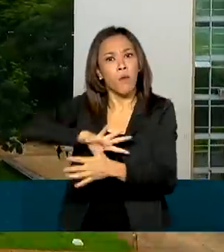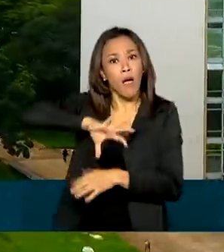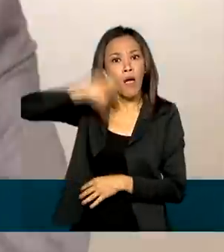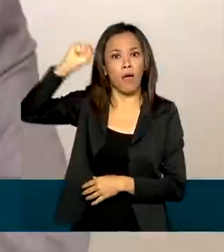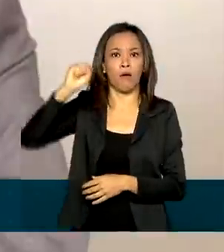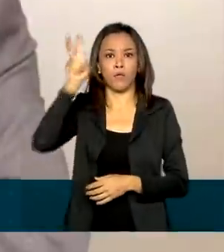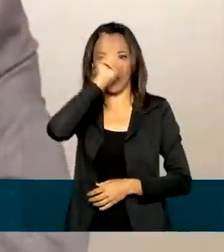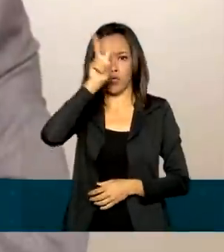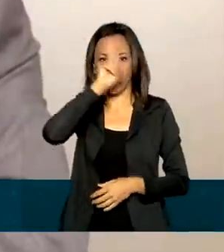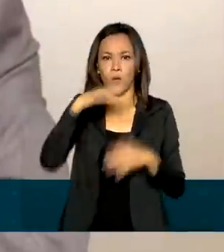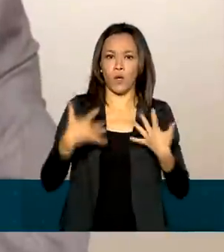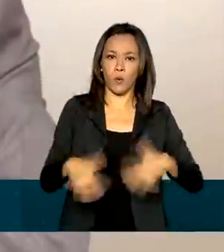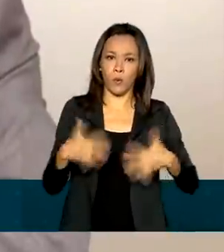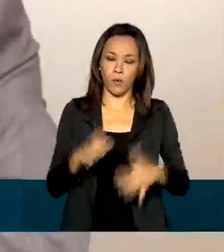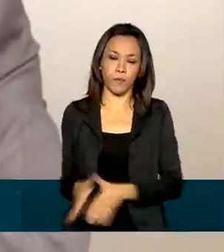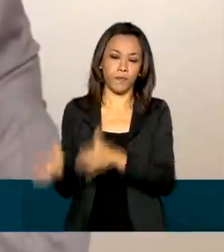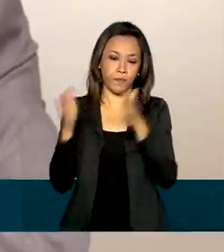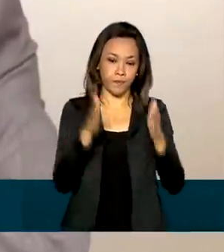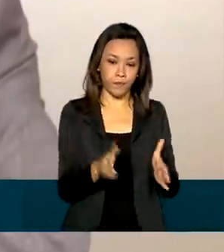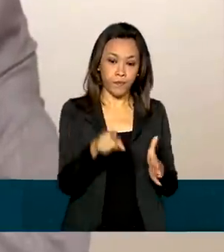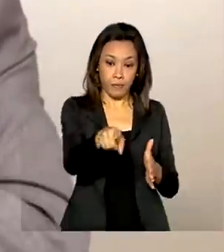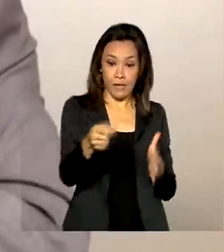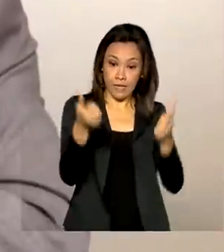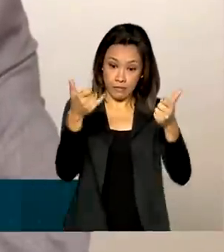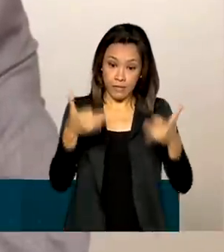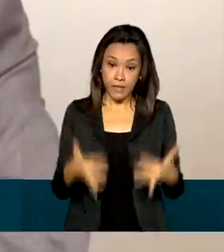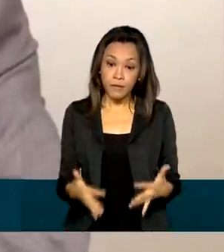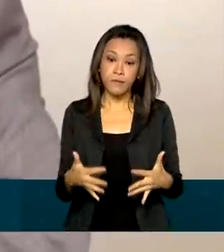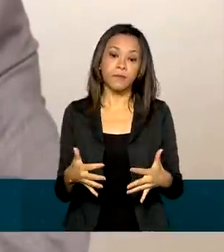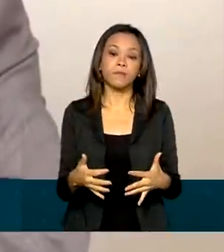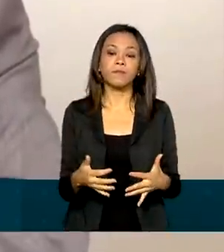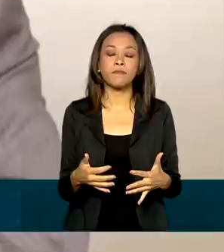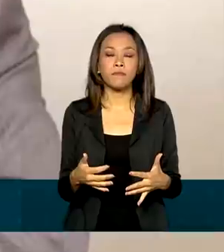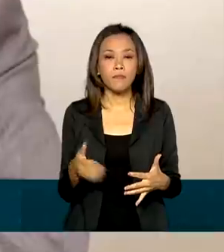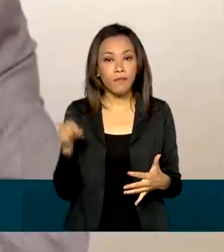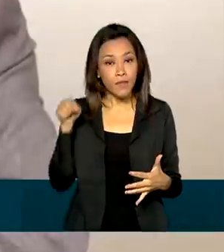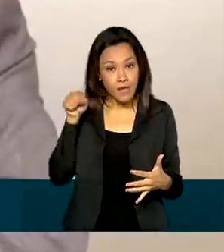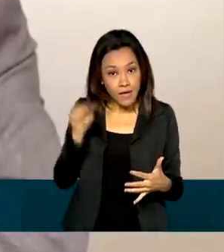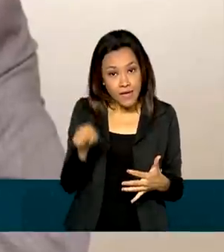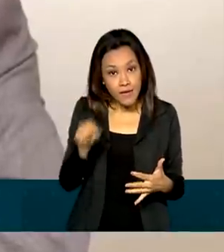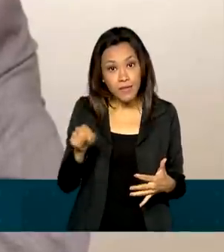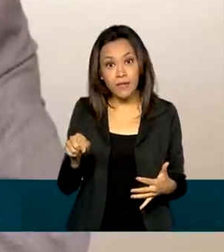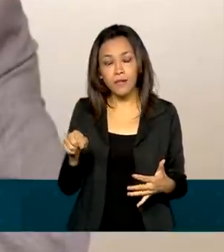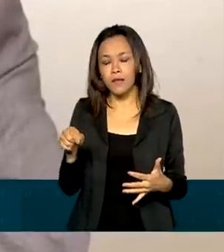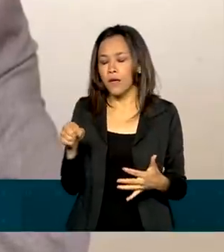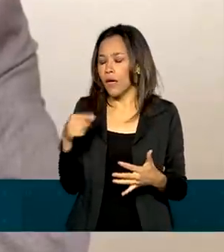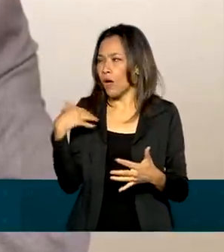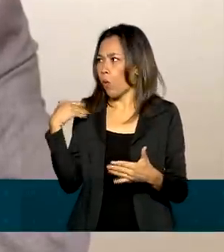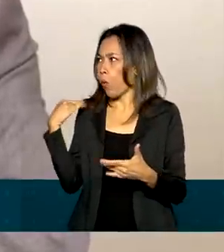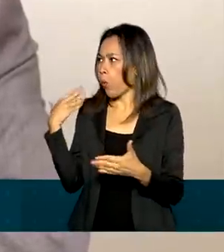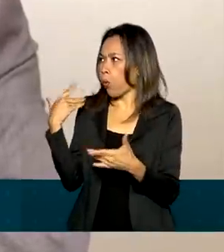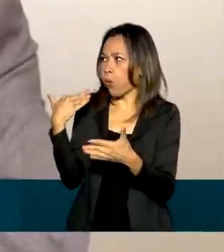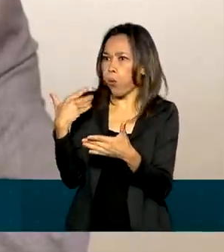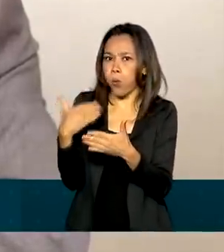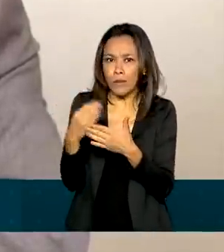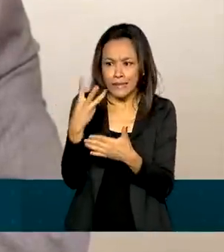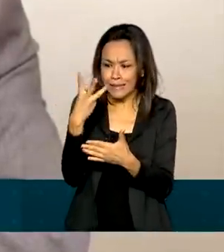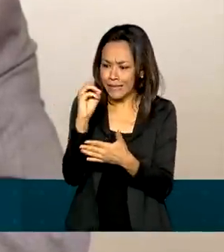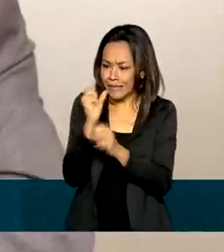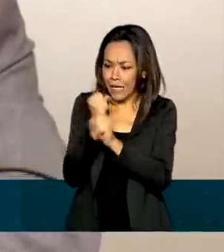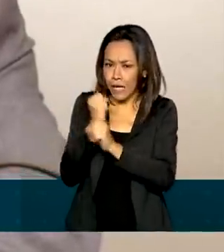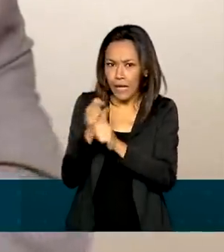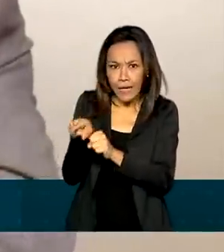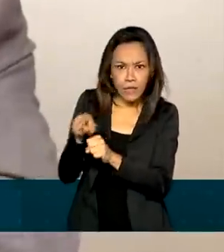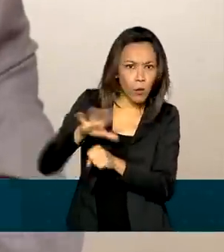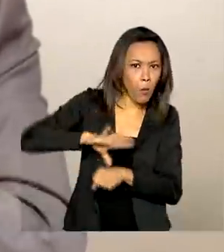histórico. É um valor surpreendente porque ele é o maior de uma série de 30 anos que nós